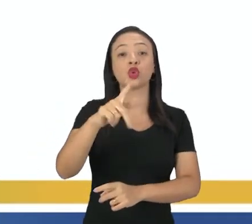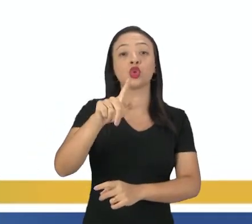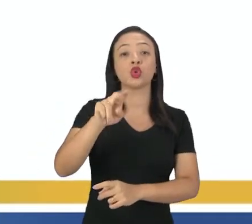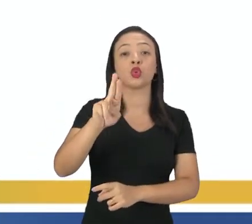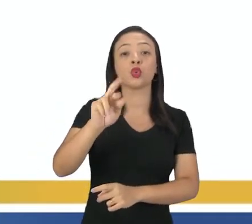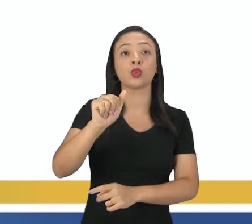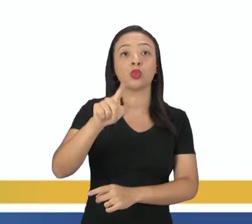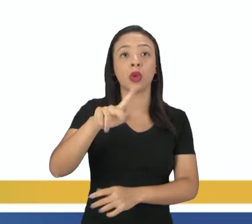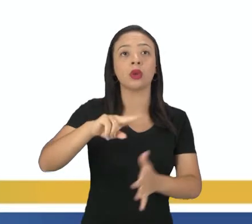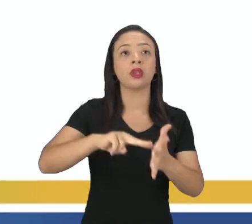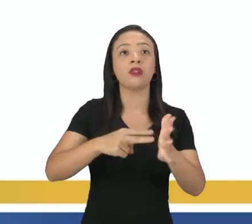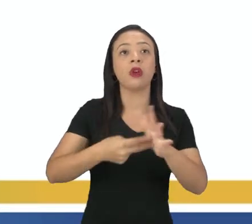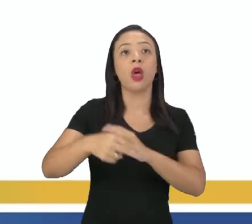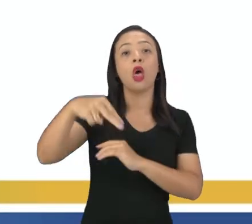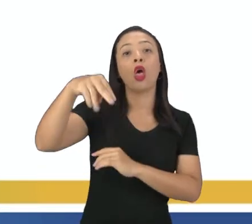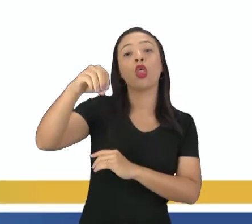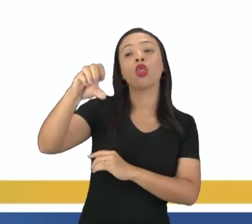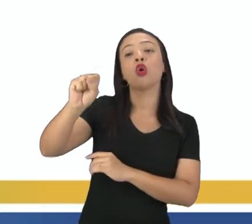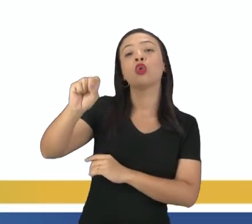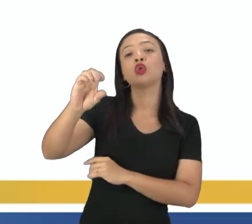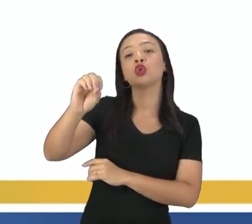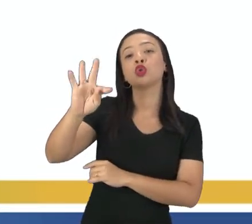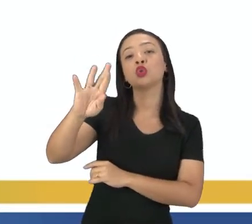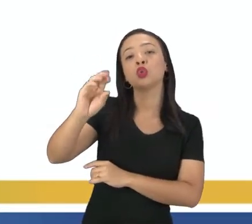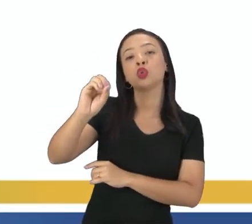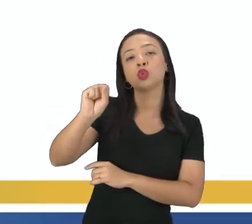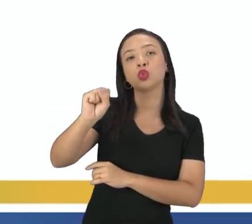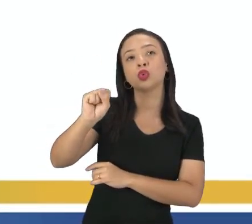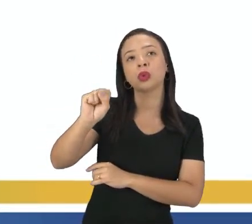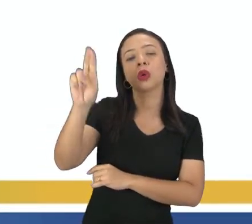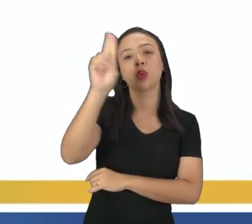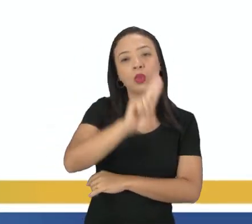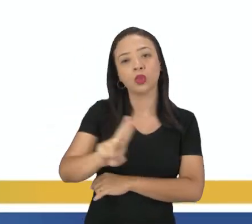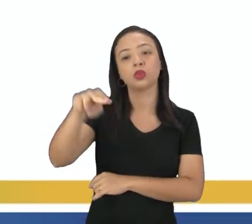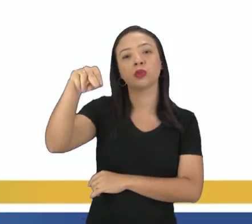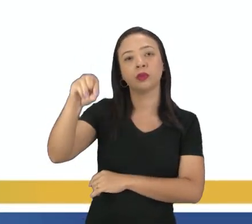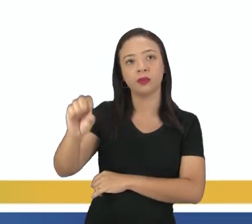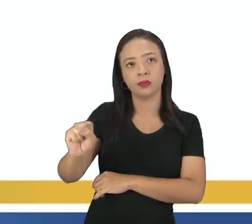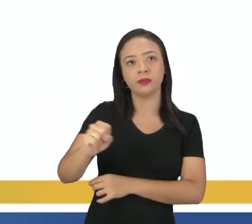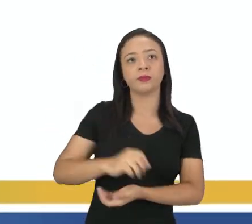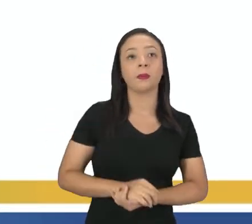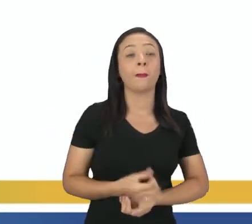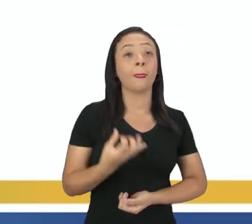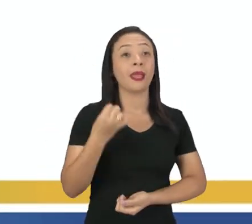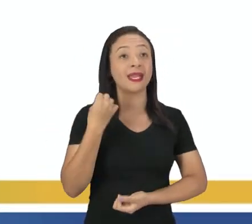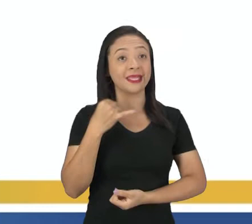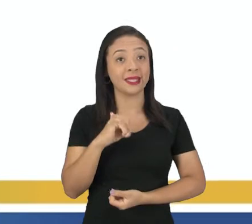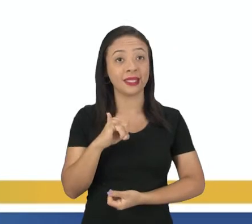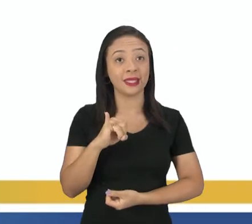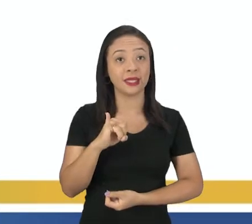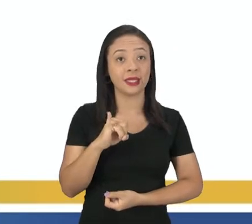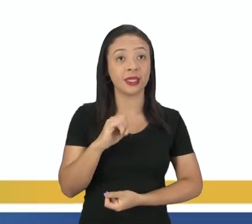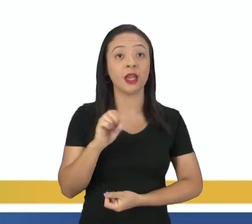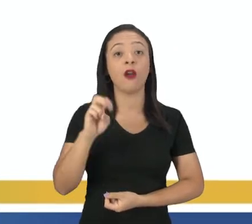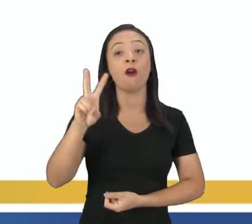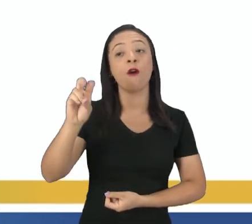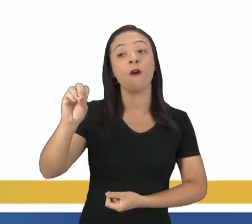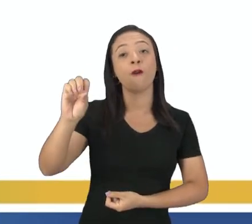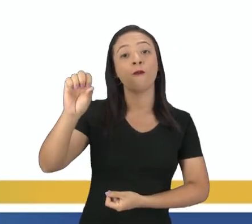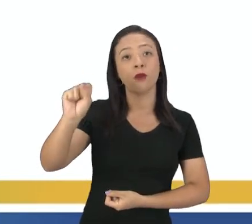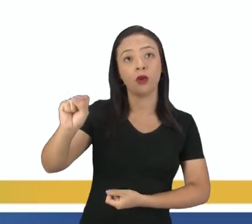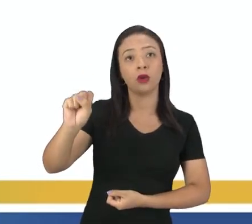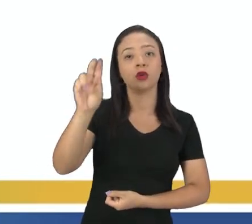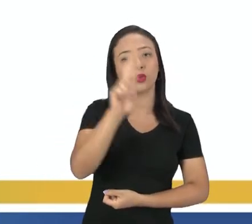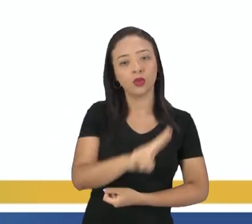em espanhol nos outros, eu digo nos. Se eu estou se referindo à vós, né, eu